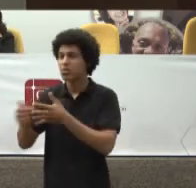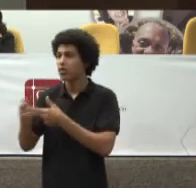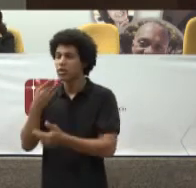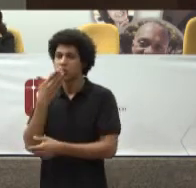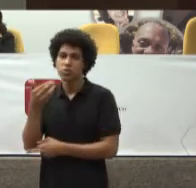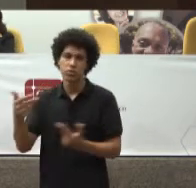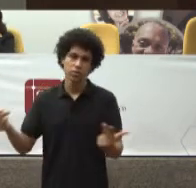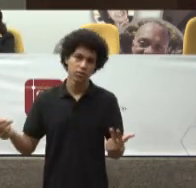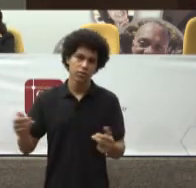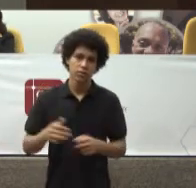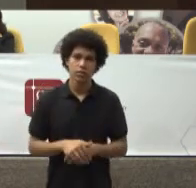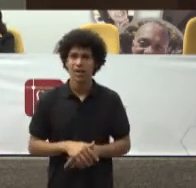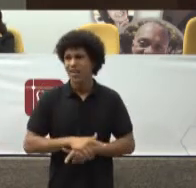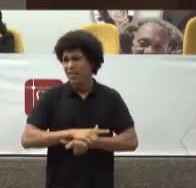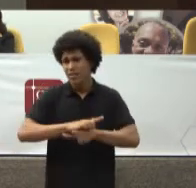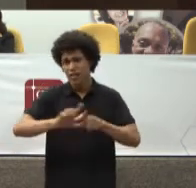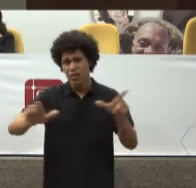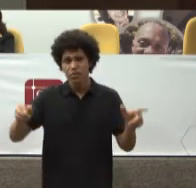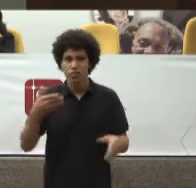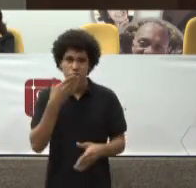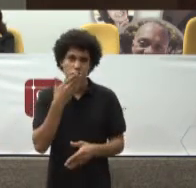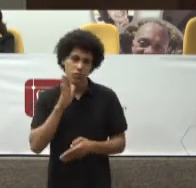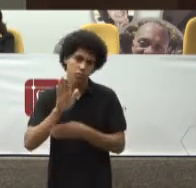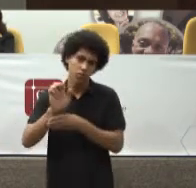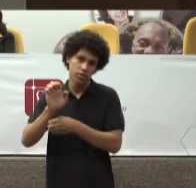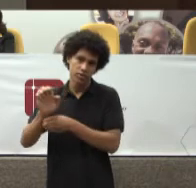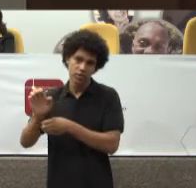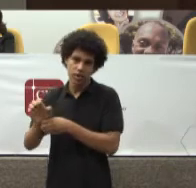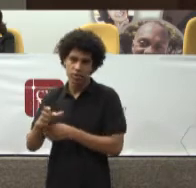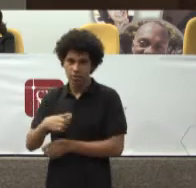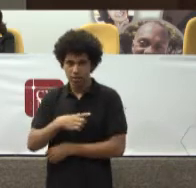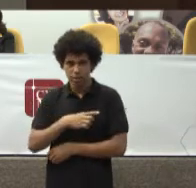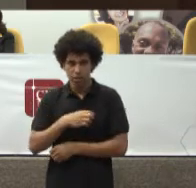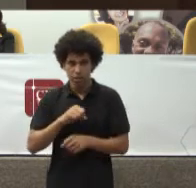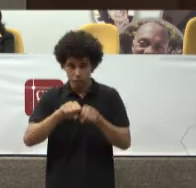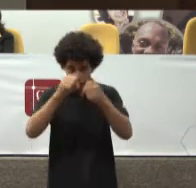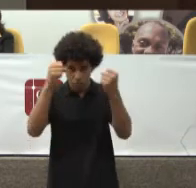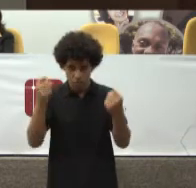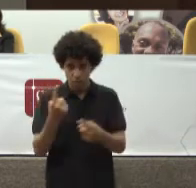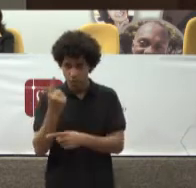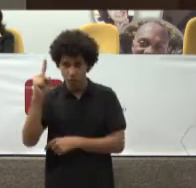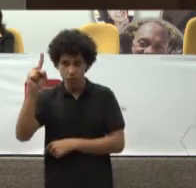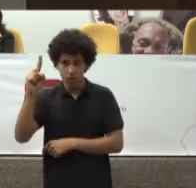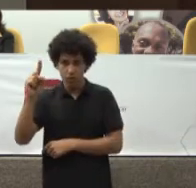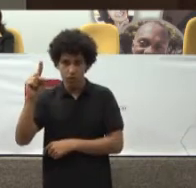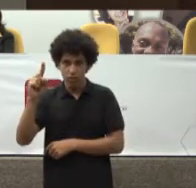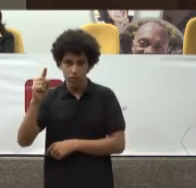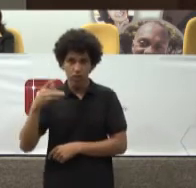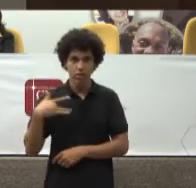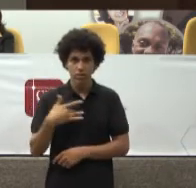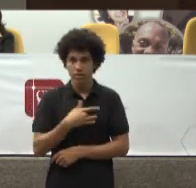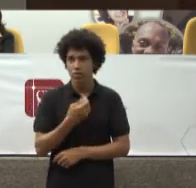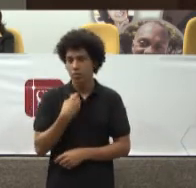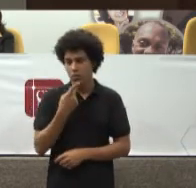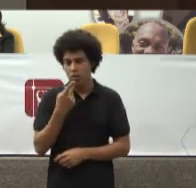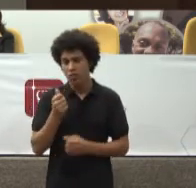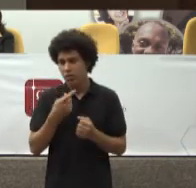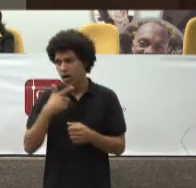Nenhum Estado Que tenha Um sistema Único De saúde Posso fazer referência Ao Canadá Nova Zelândia